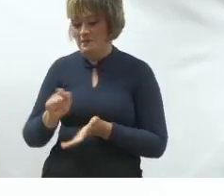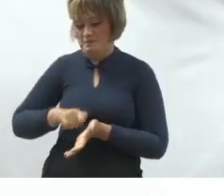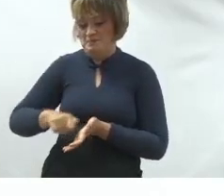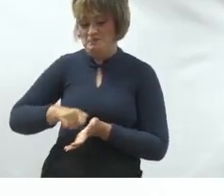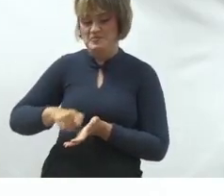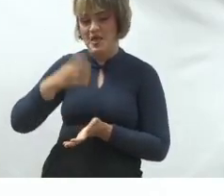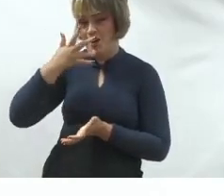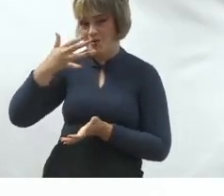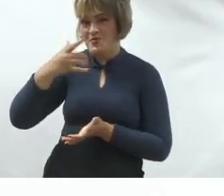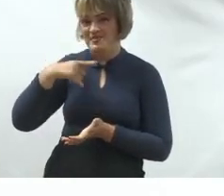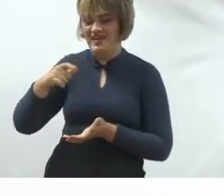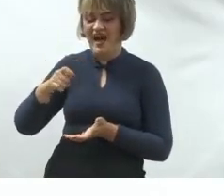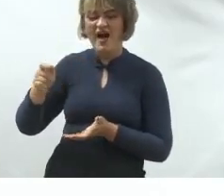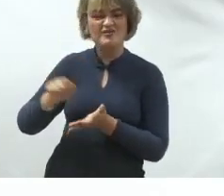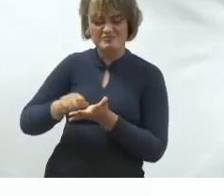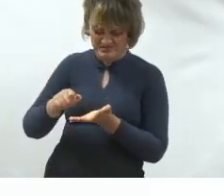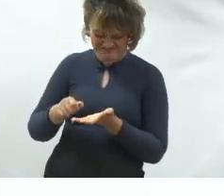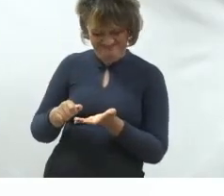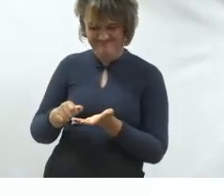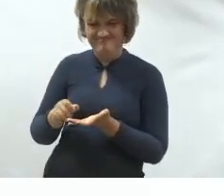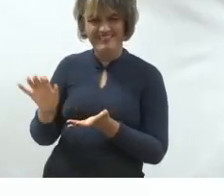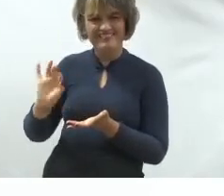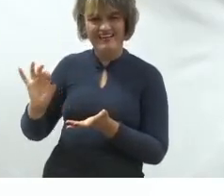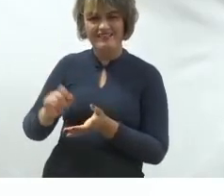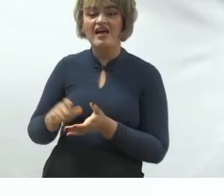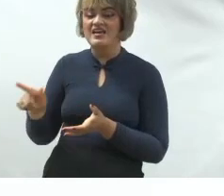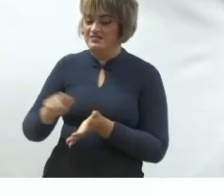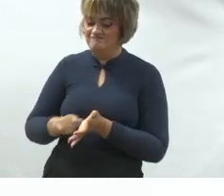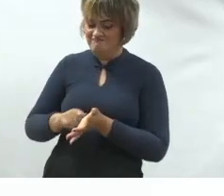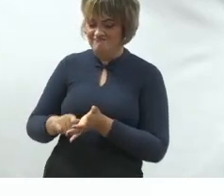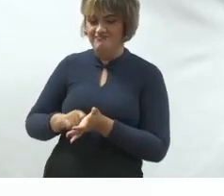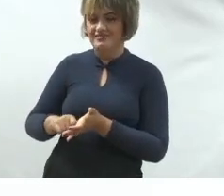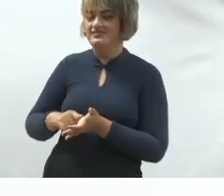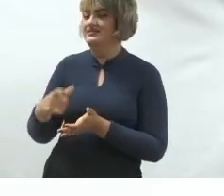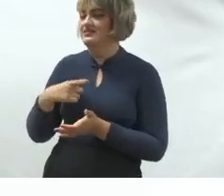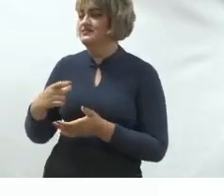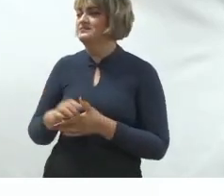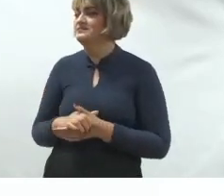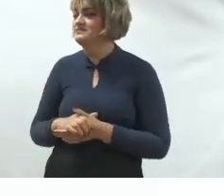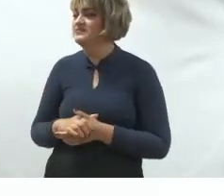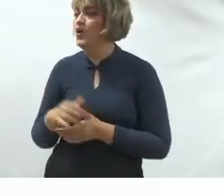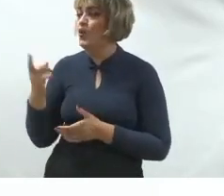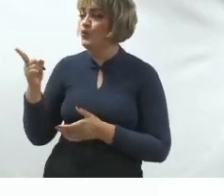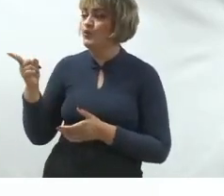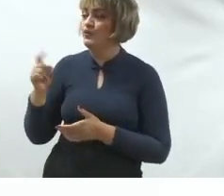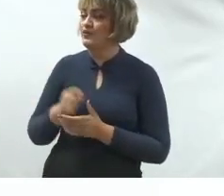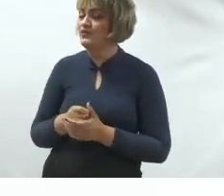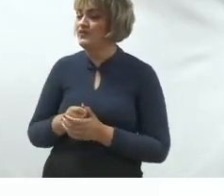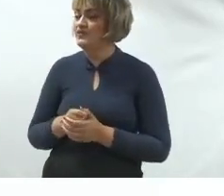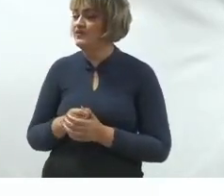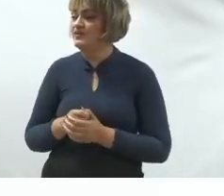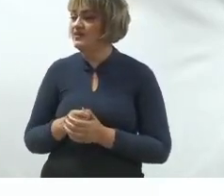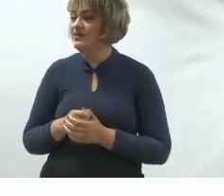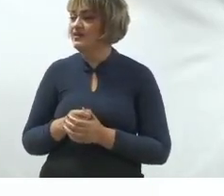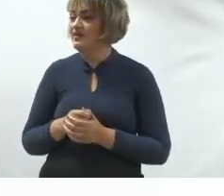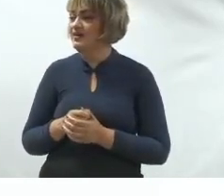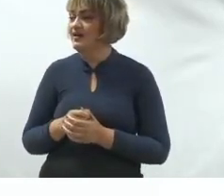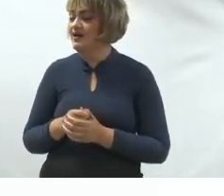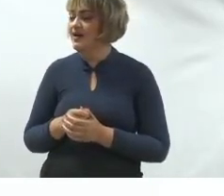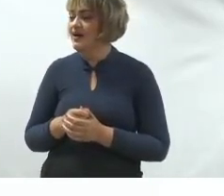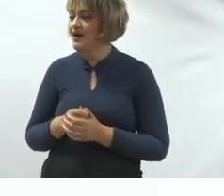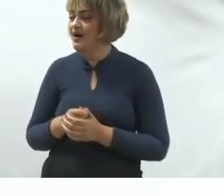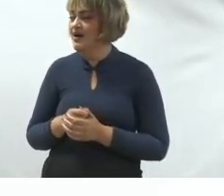Não é aquele lápis que você faz assim, ó. Não sai nem cor. A canetinha. Olha isso, gente. Canetinha.